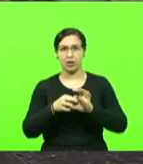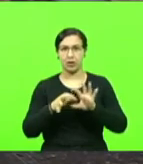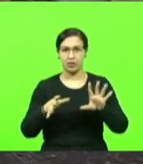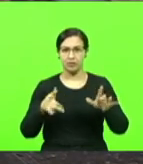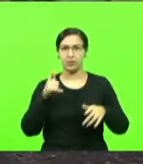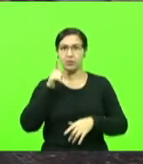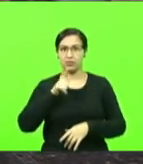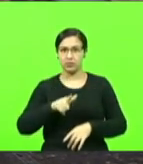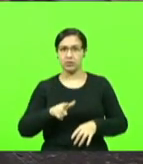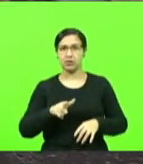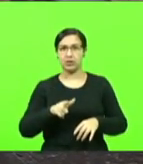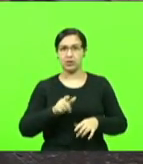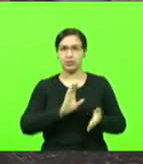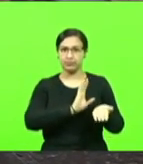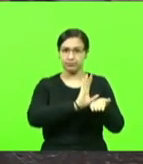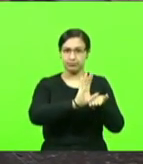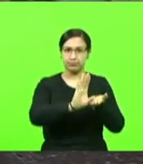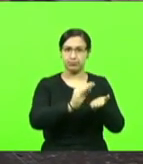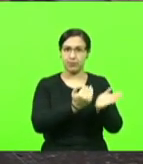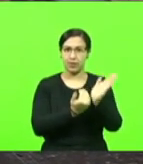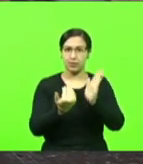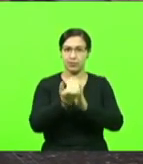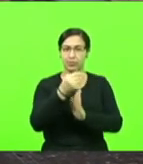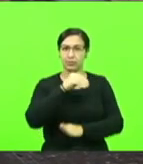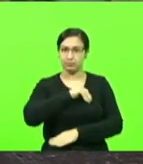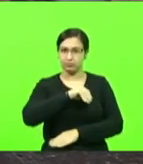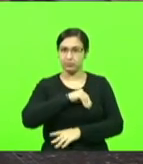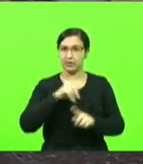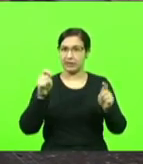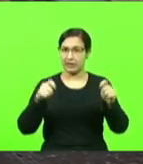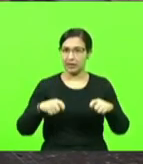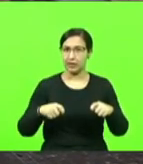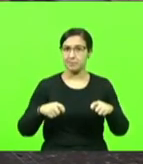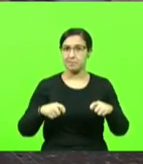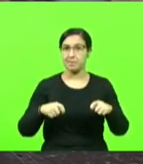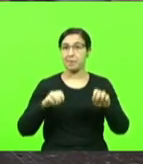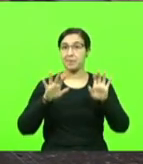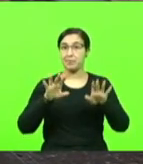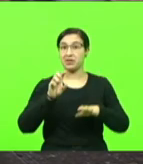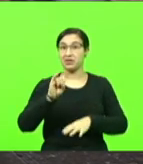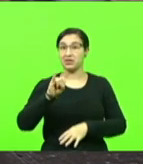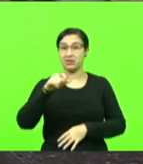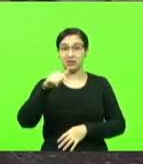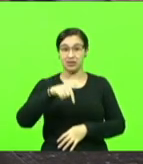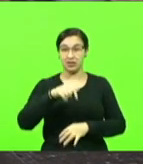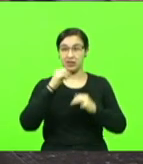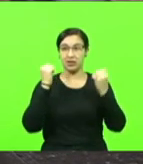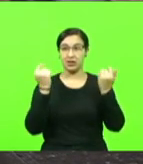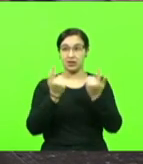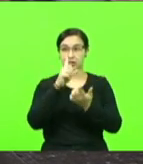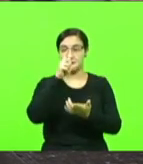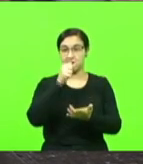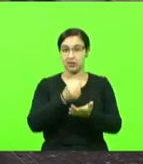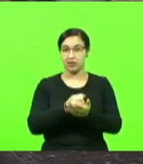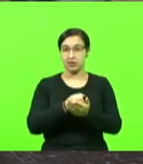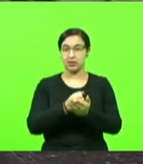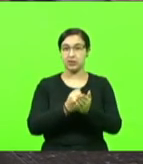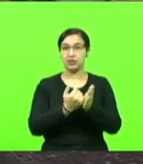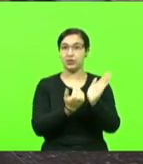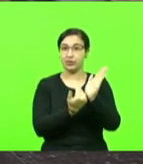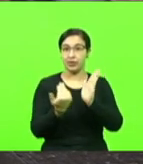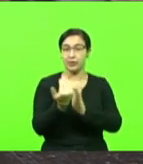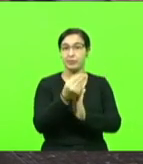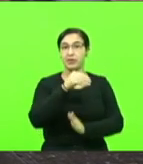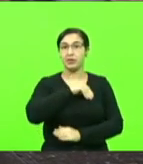prazo. Mas, uma vez que essa casa decidir dar um aumento, se decidir dar um aumento, que ele seja, sim,